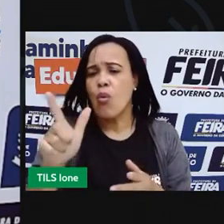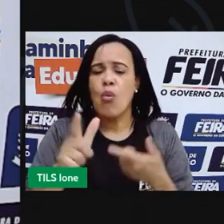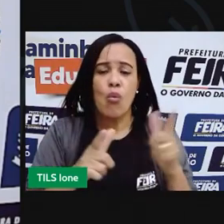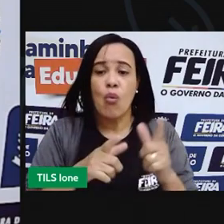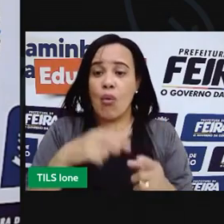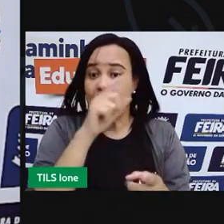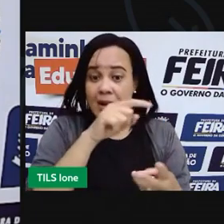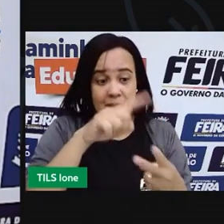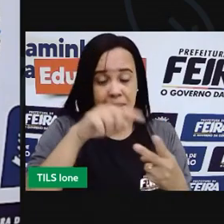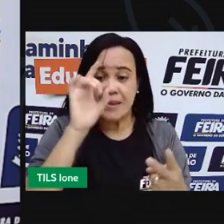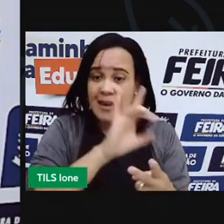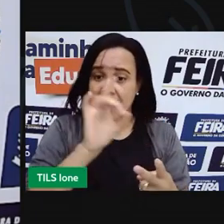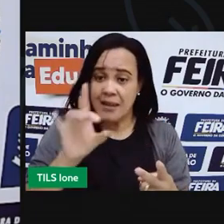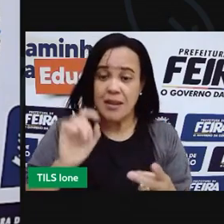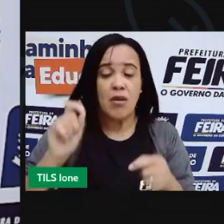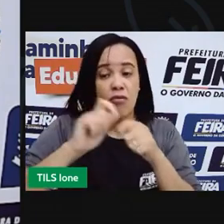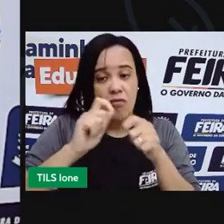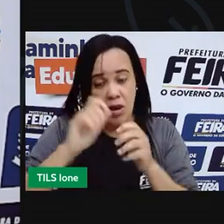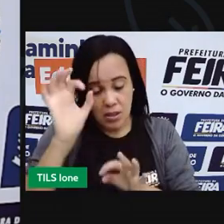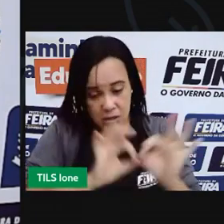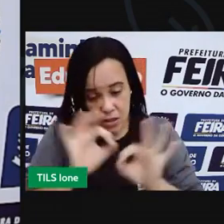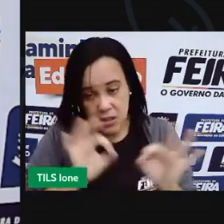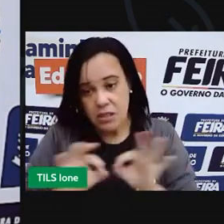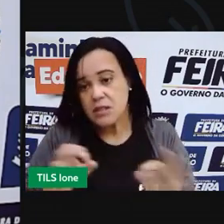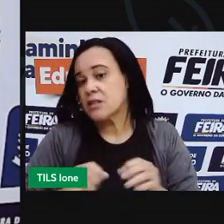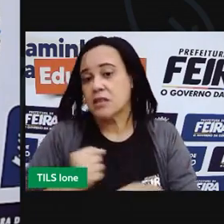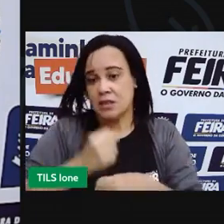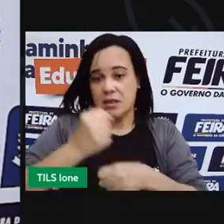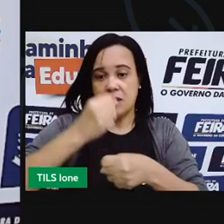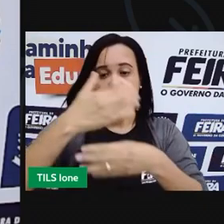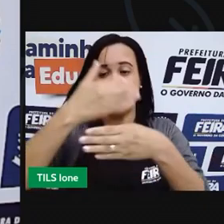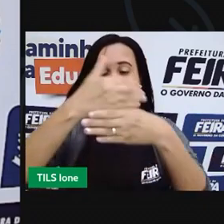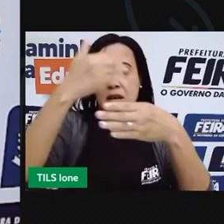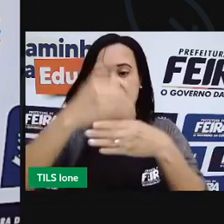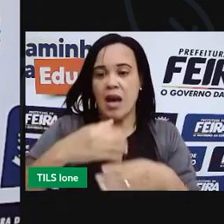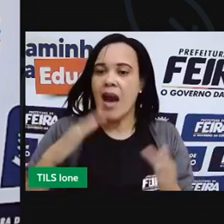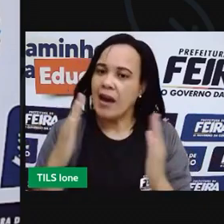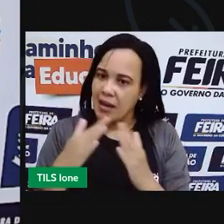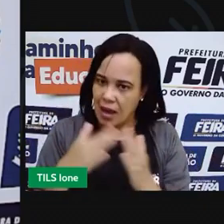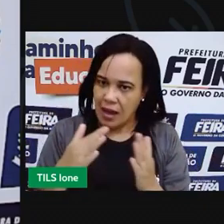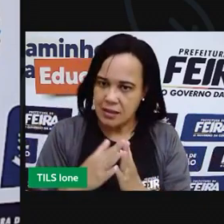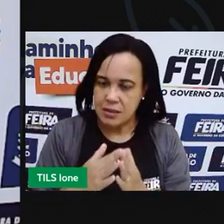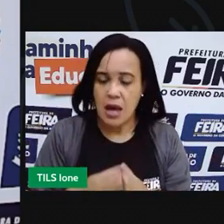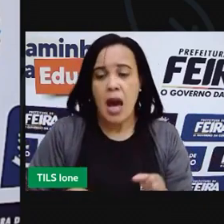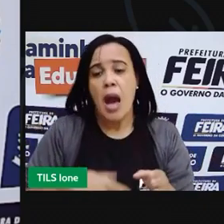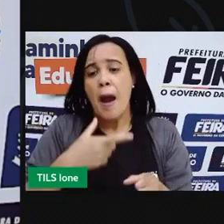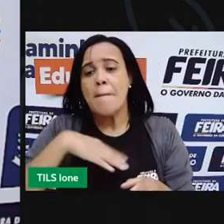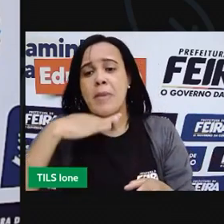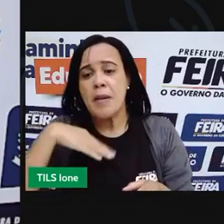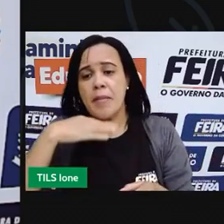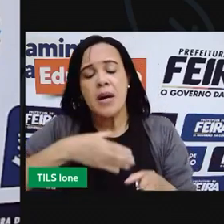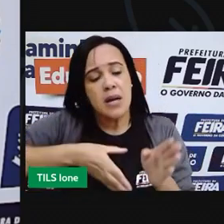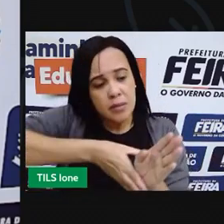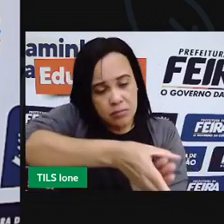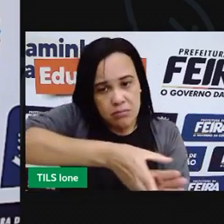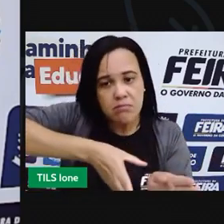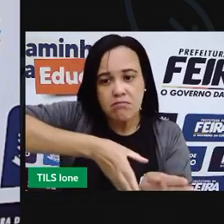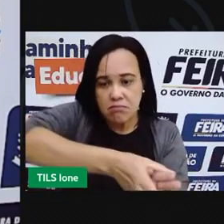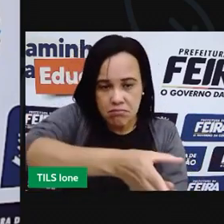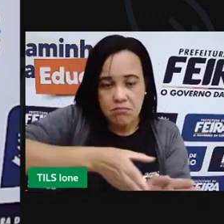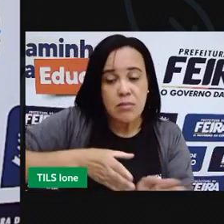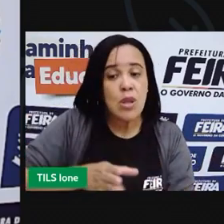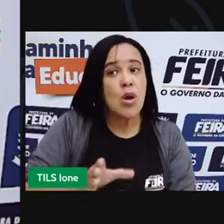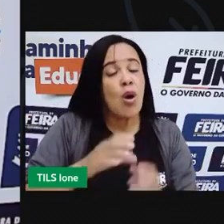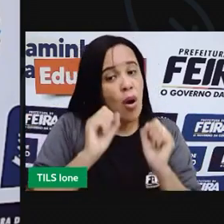E aí, a mãe aconselhou para eles. Meus filhos, vão, mas